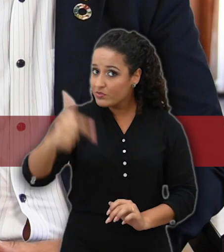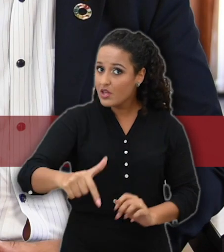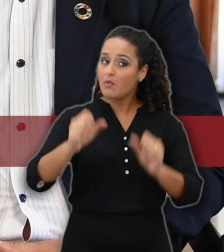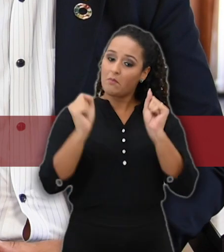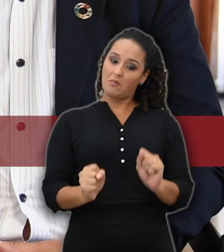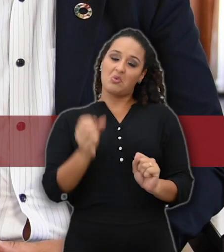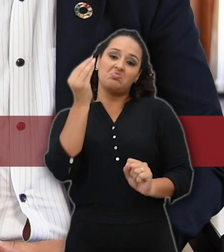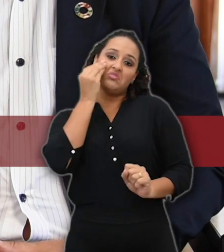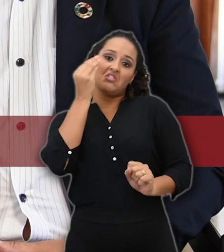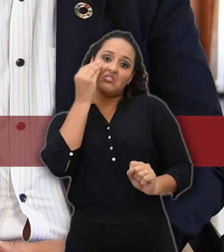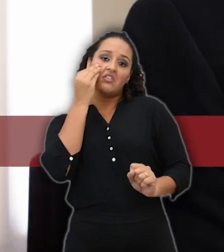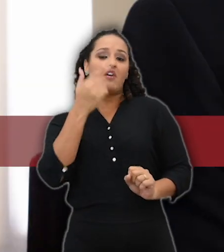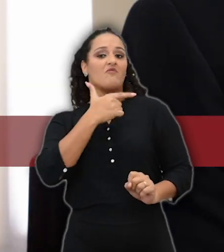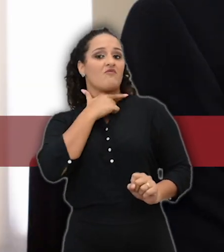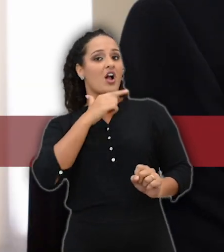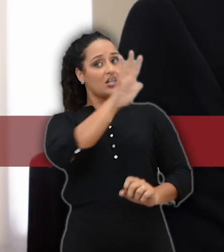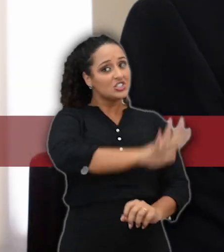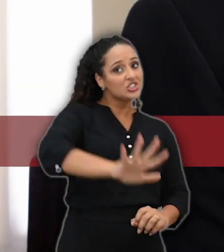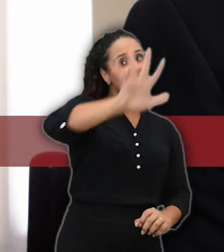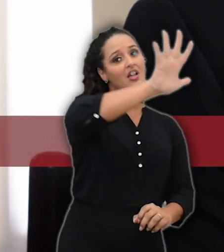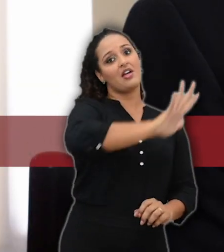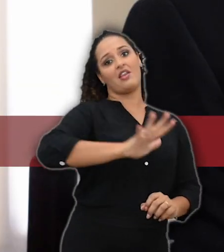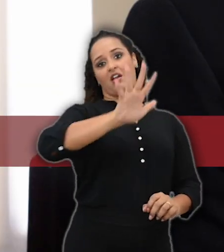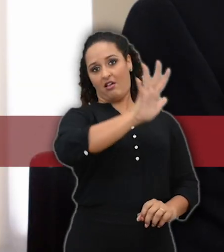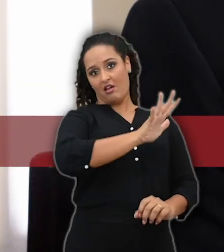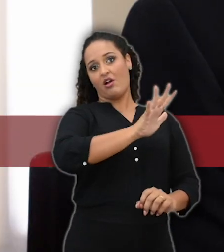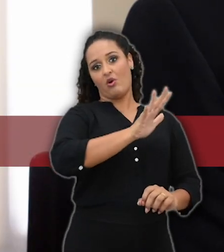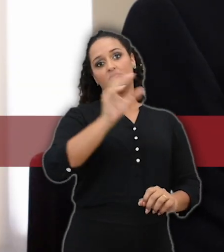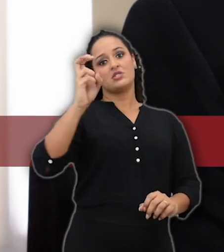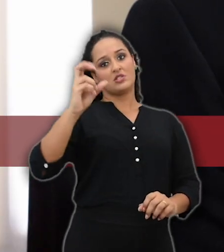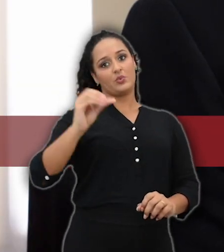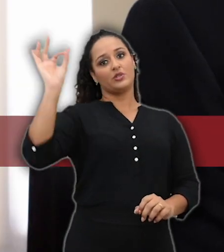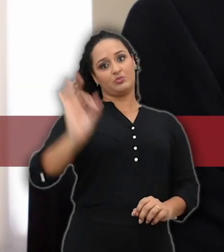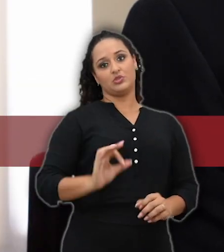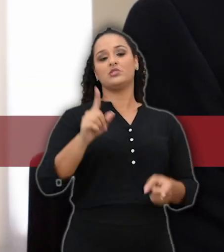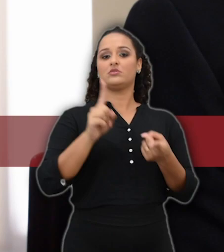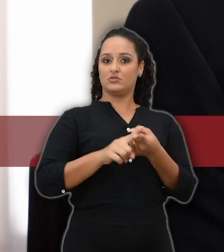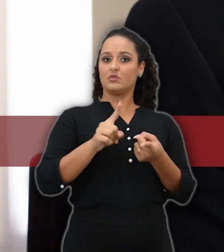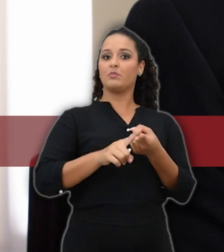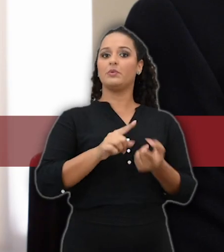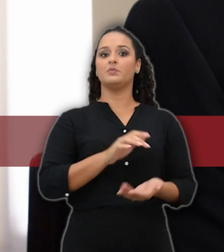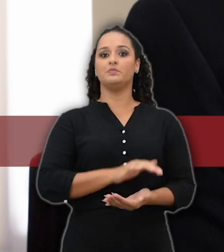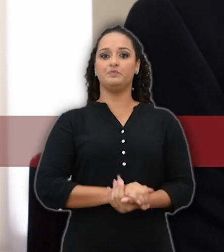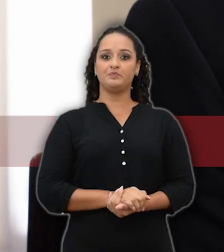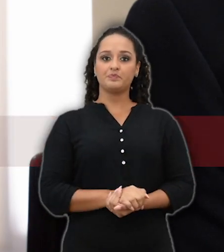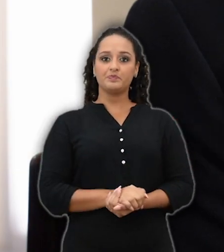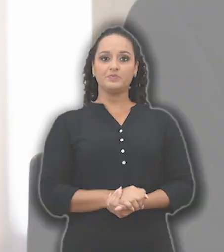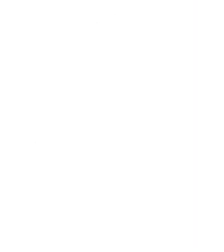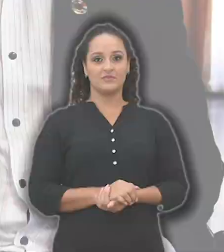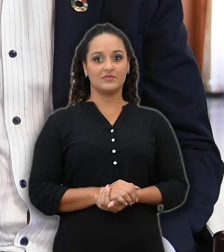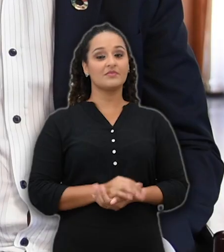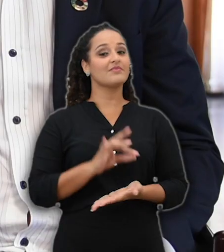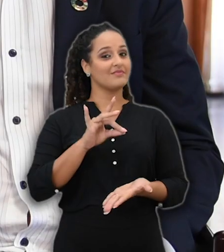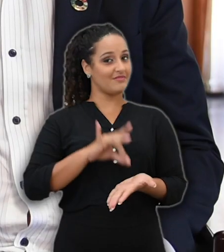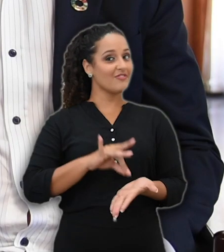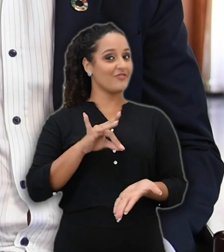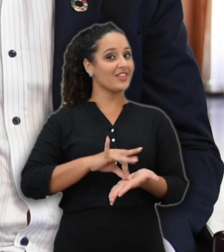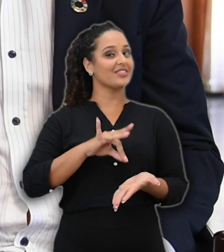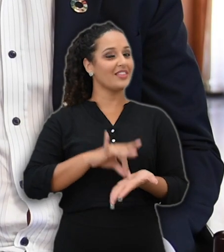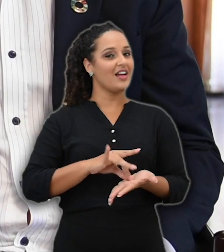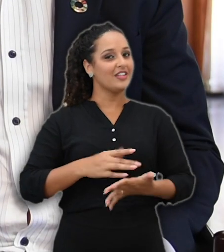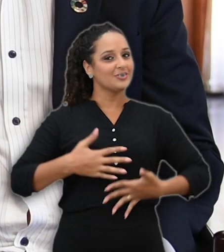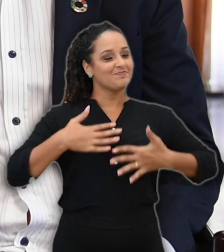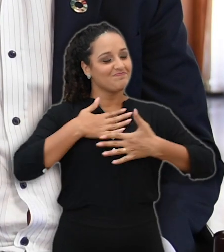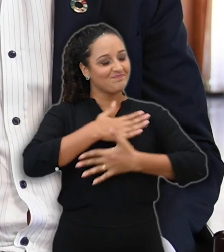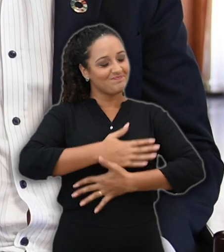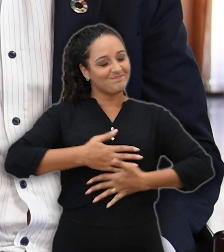critérios, você pode concorrer na ampla concorrência, que é também 50% do total de vagas. Na